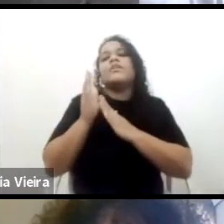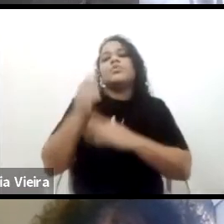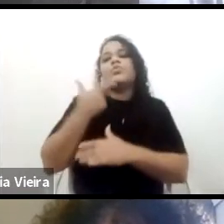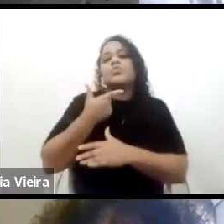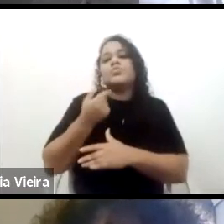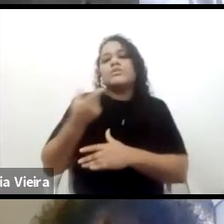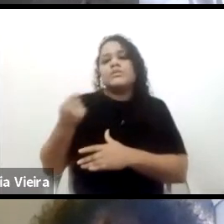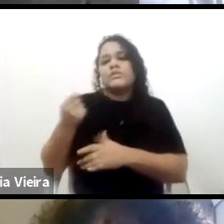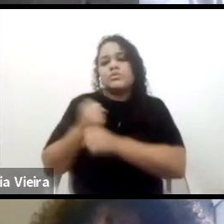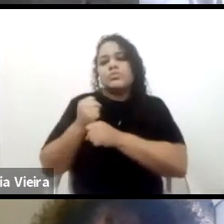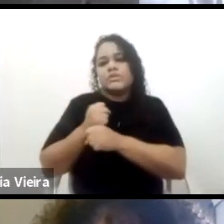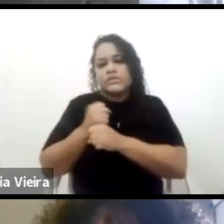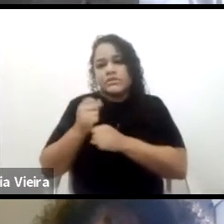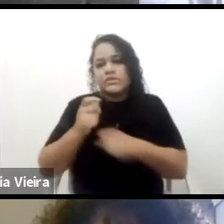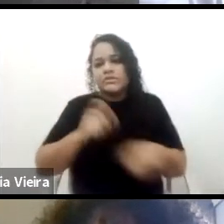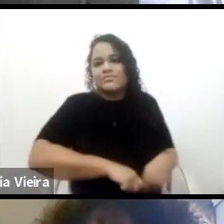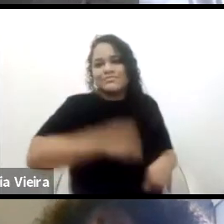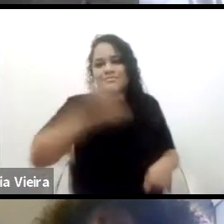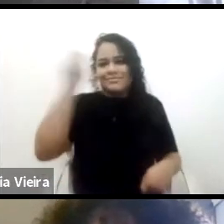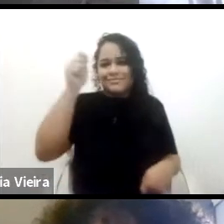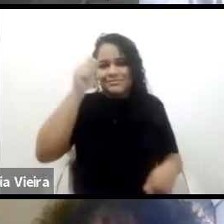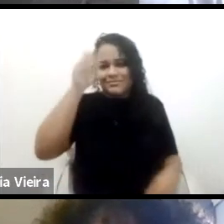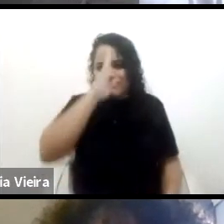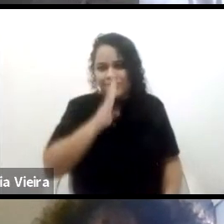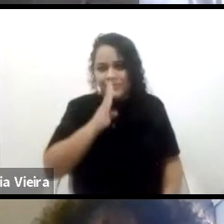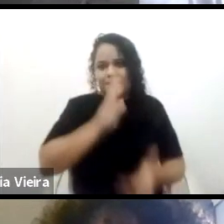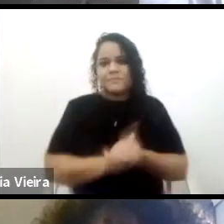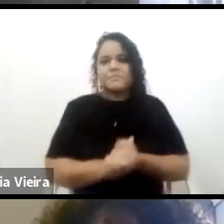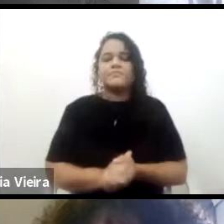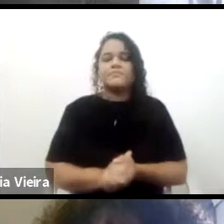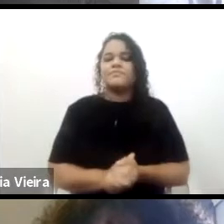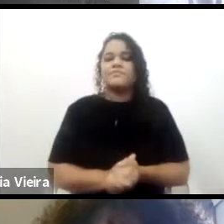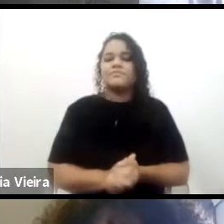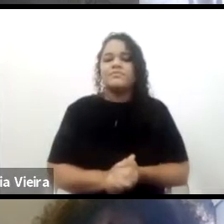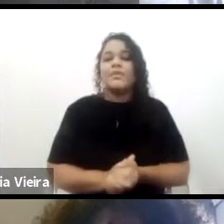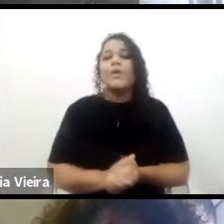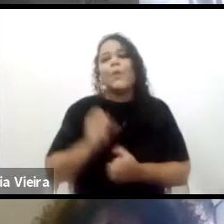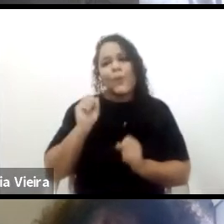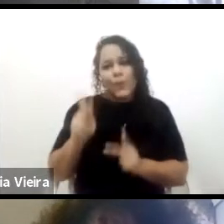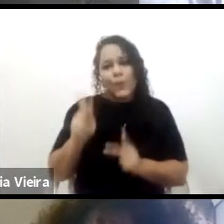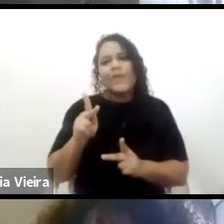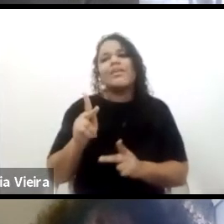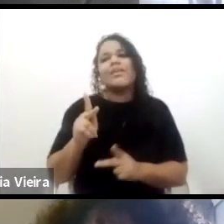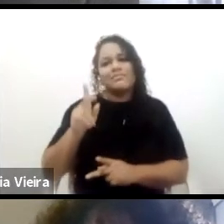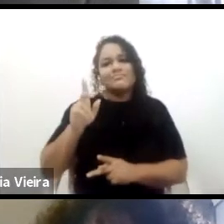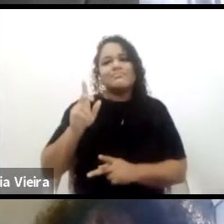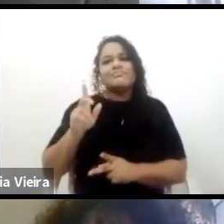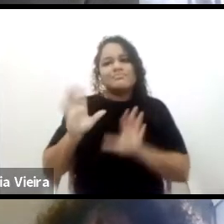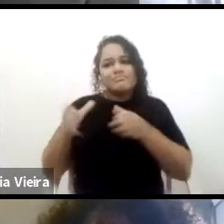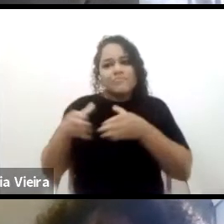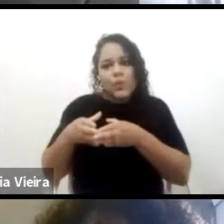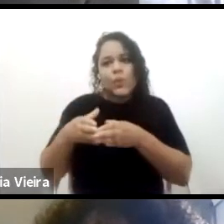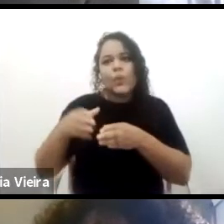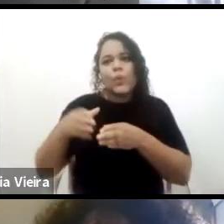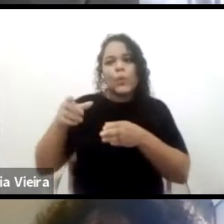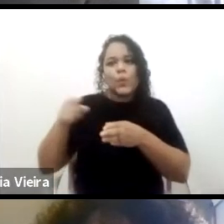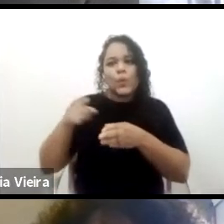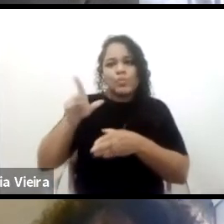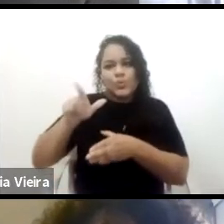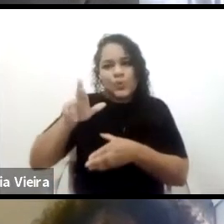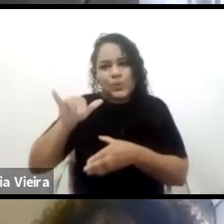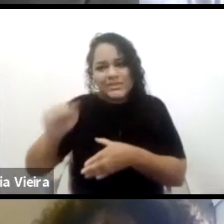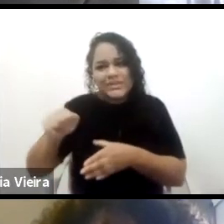a iniciativa do Luciano e do grupo é importantíssima porque traz